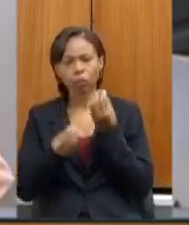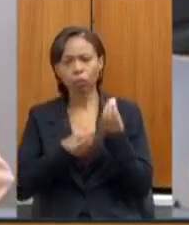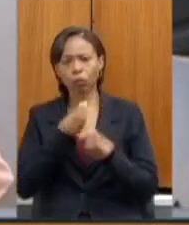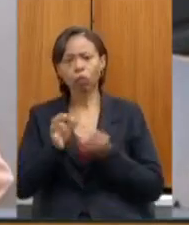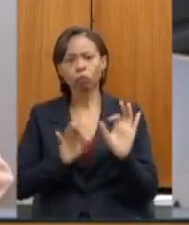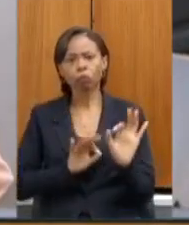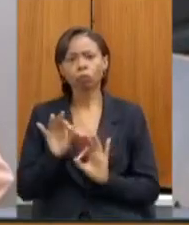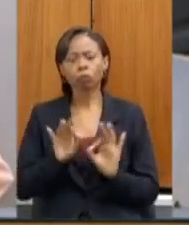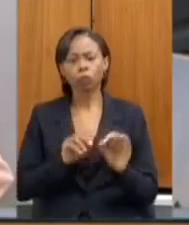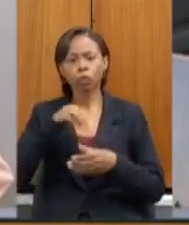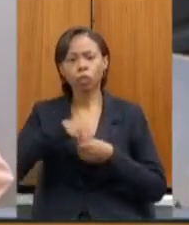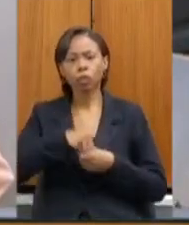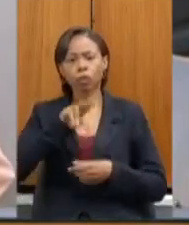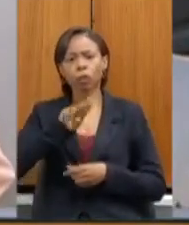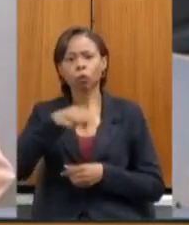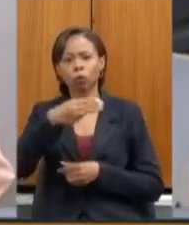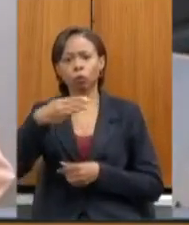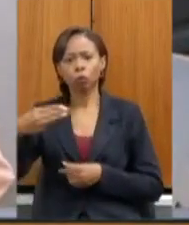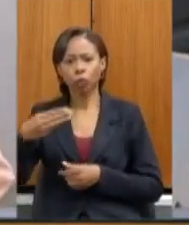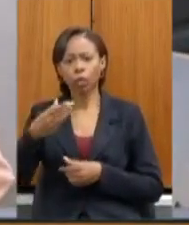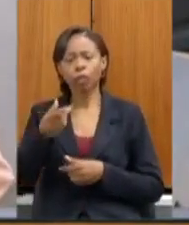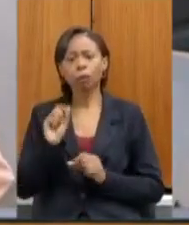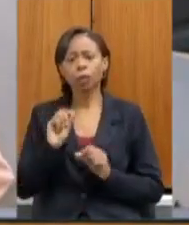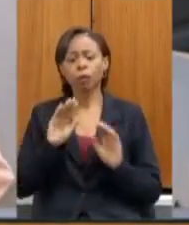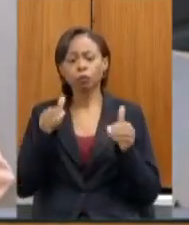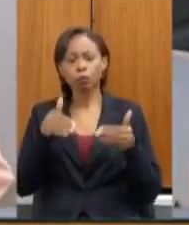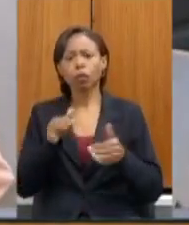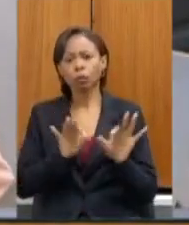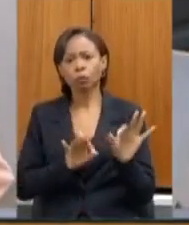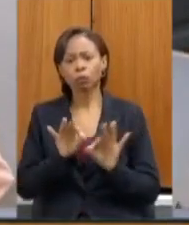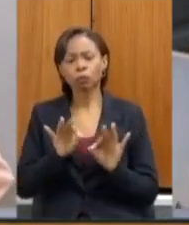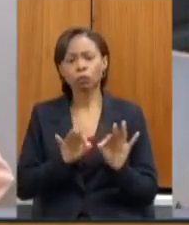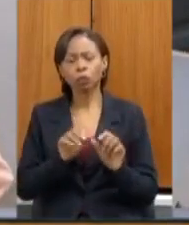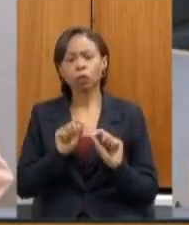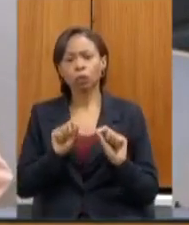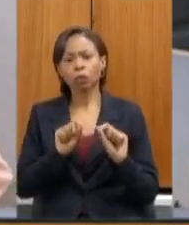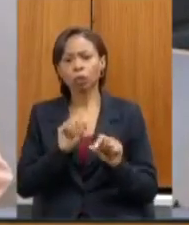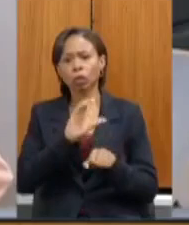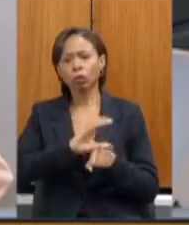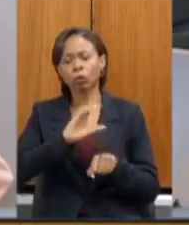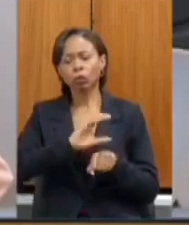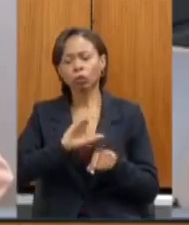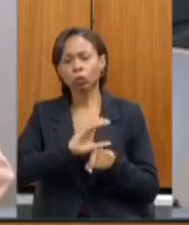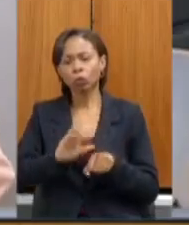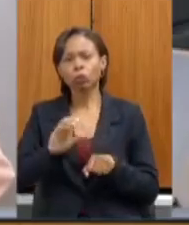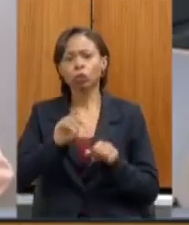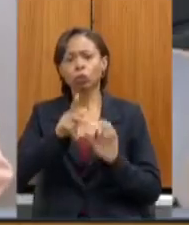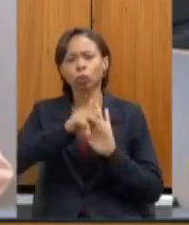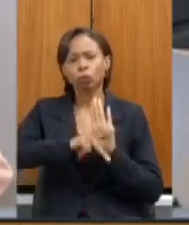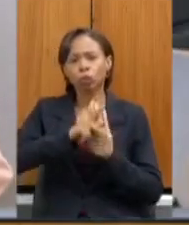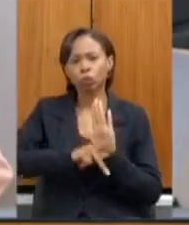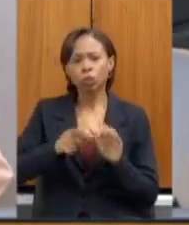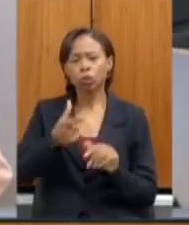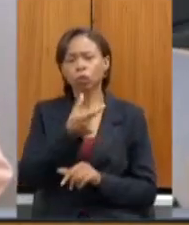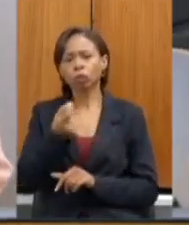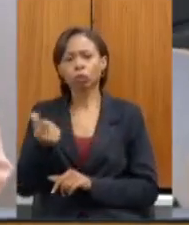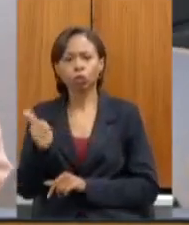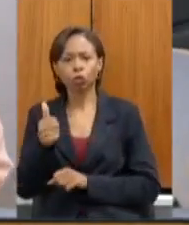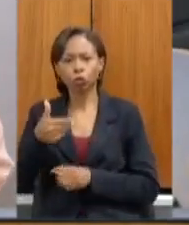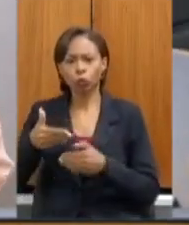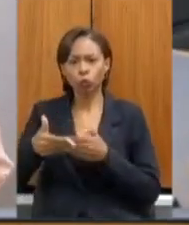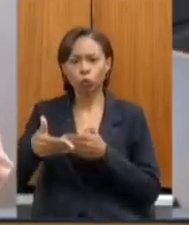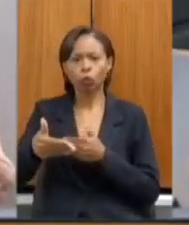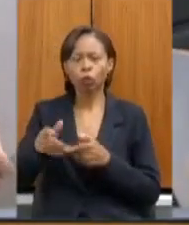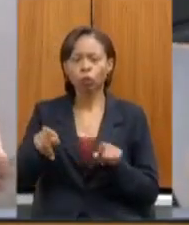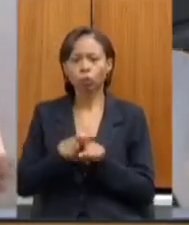planejamento da Universidade para a manutenção da oferta regular de cursos e programas em 2011 incluindo